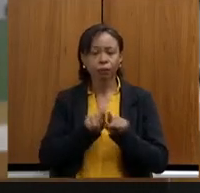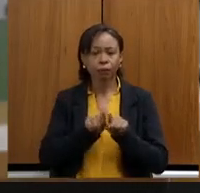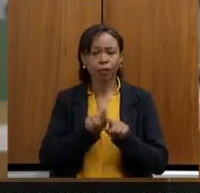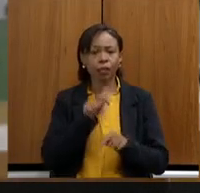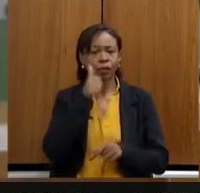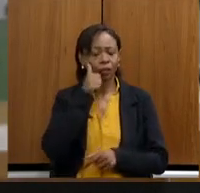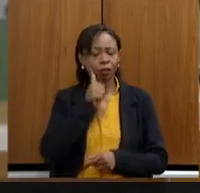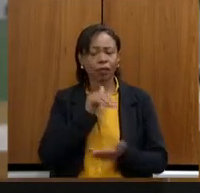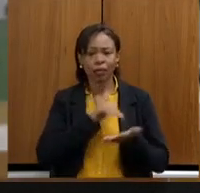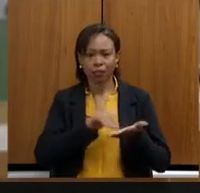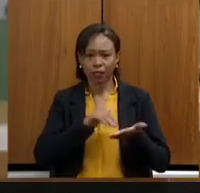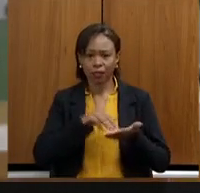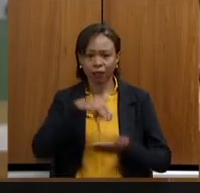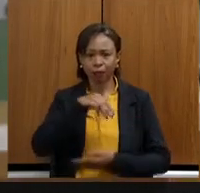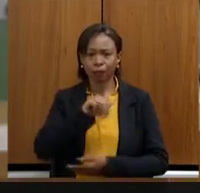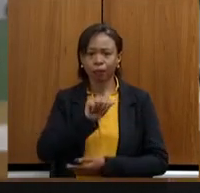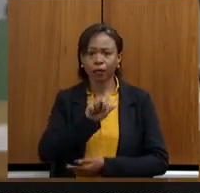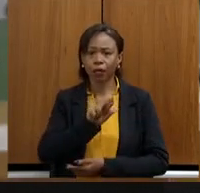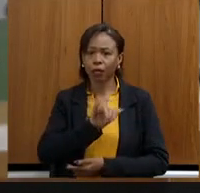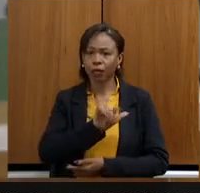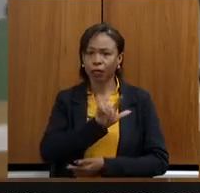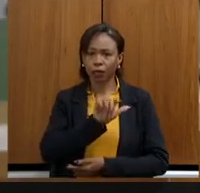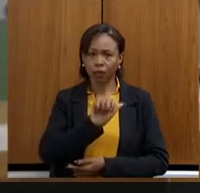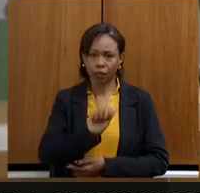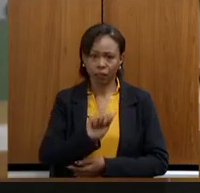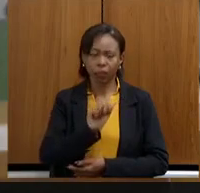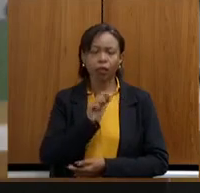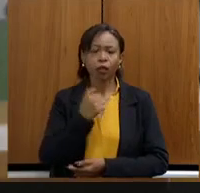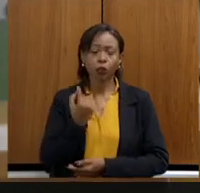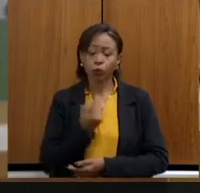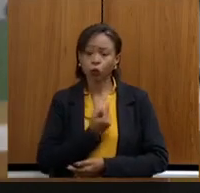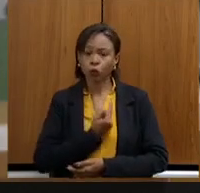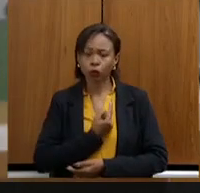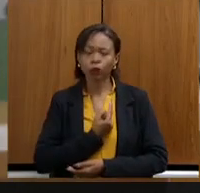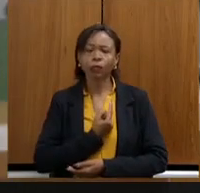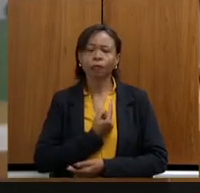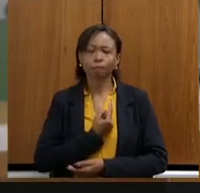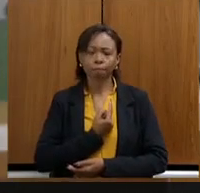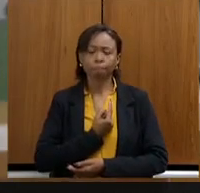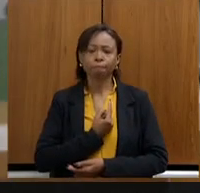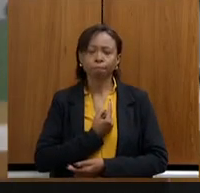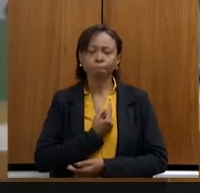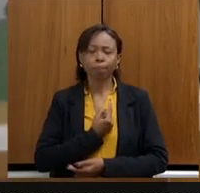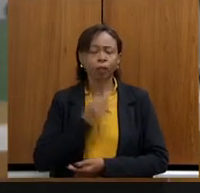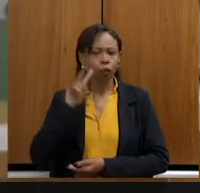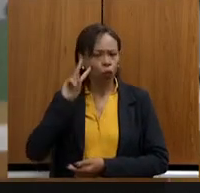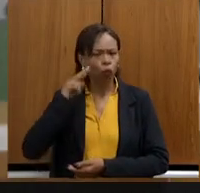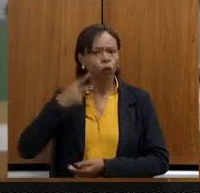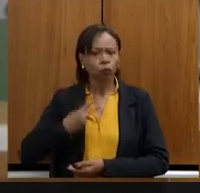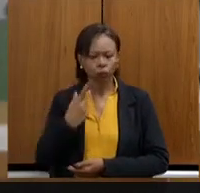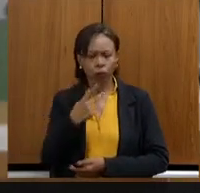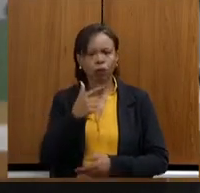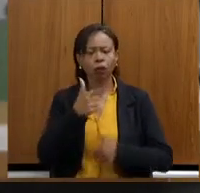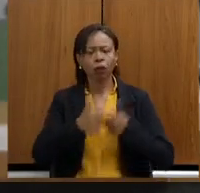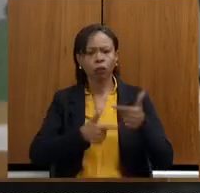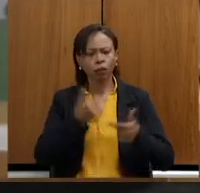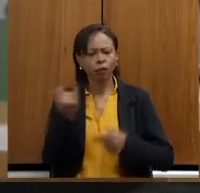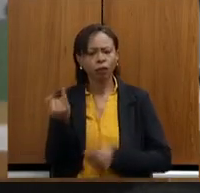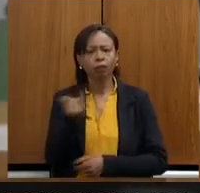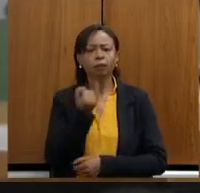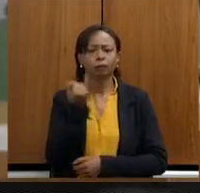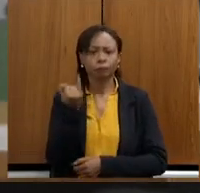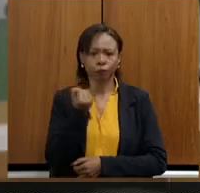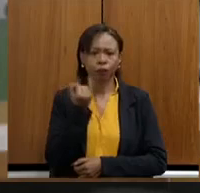secretária Marília, dizer do nosso apreço e reconhecimento do seu trabalho importante